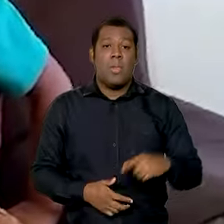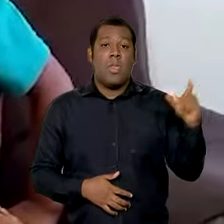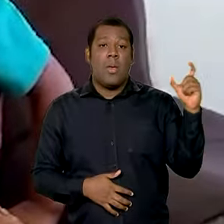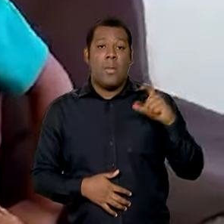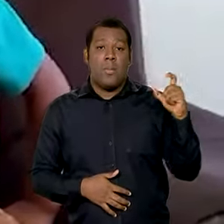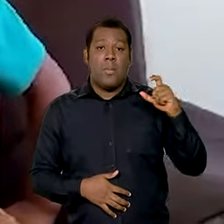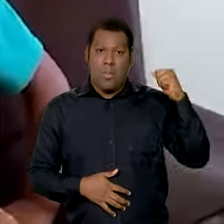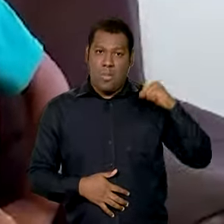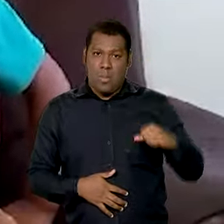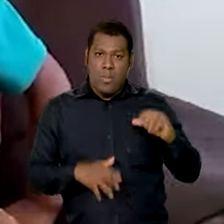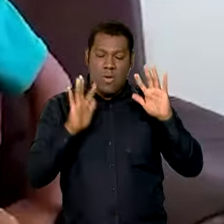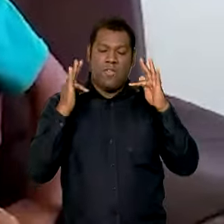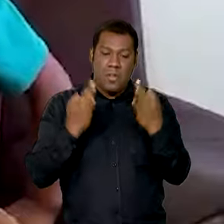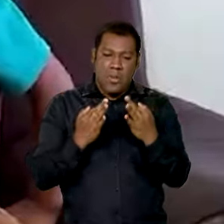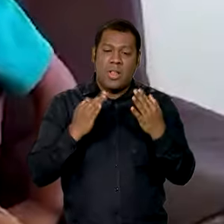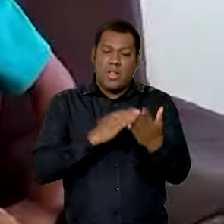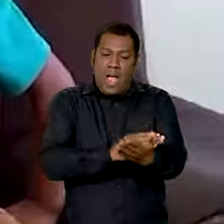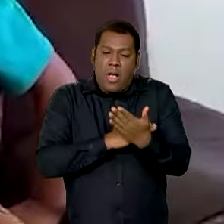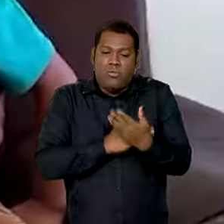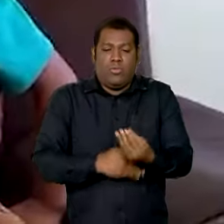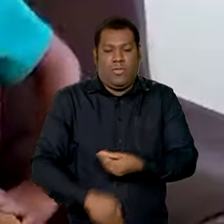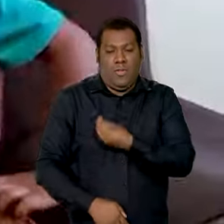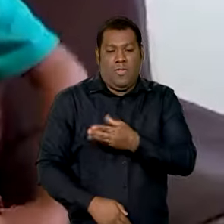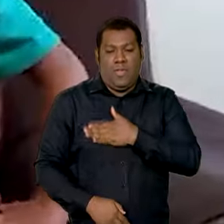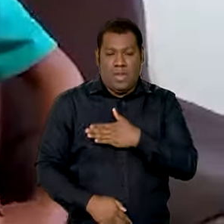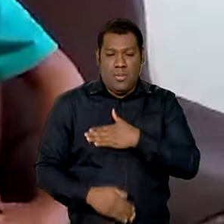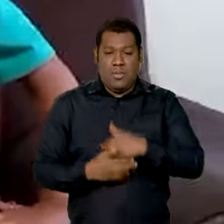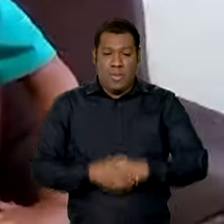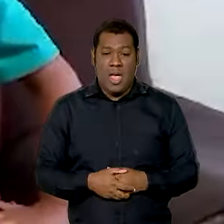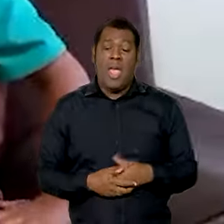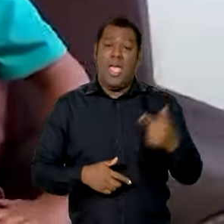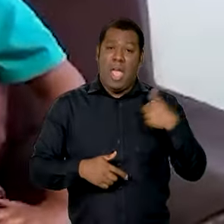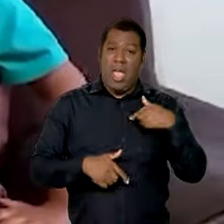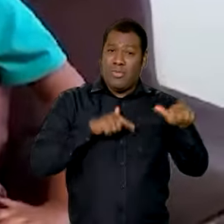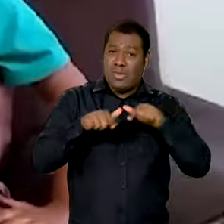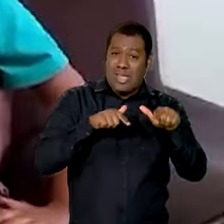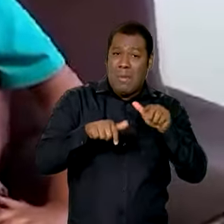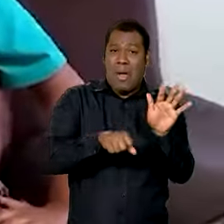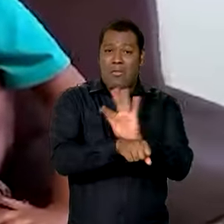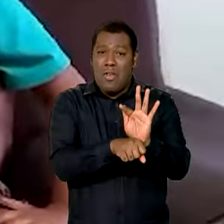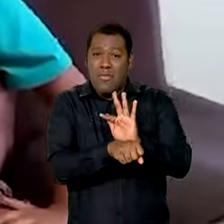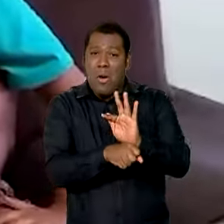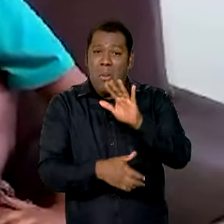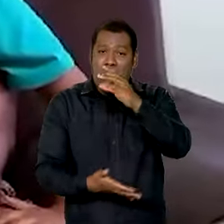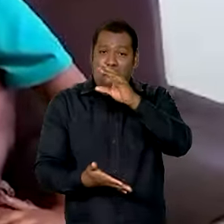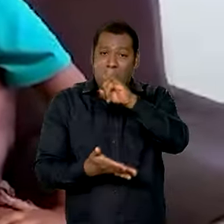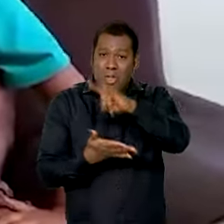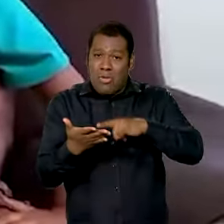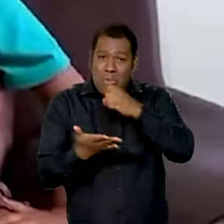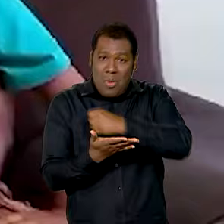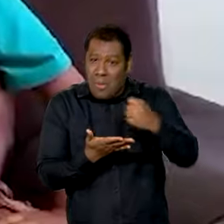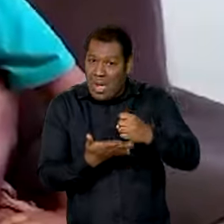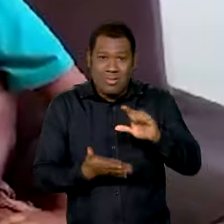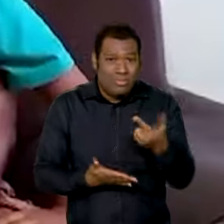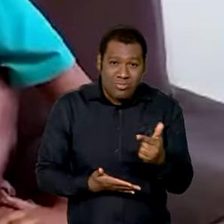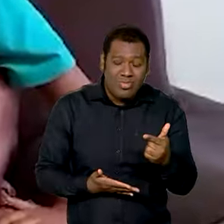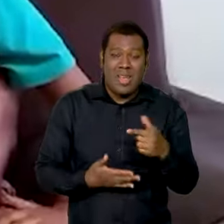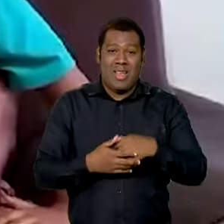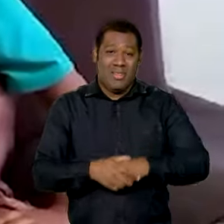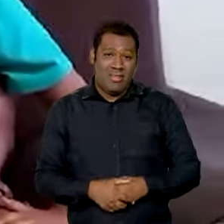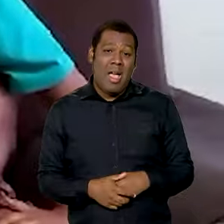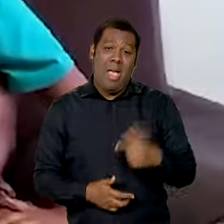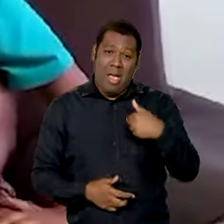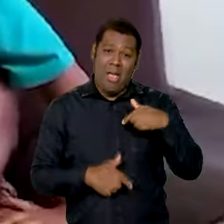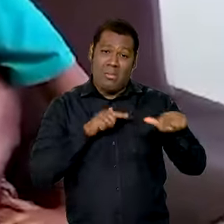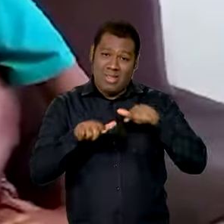somar a minha vida, porque como eu não trabalho fechada, eu trabalho fazendo picos